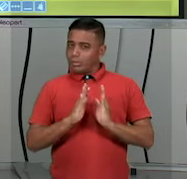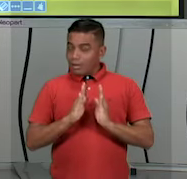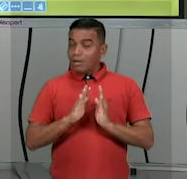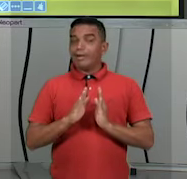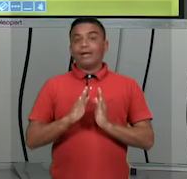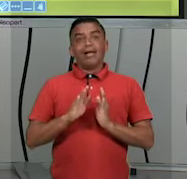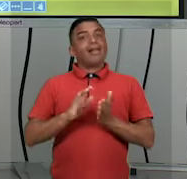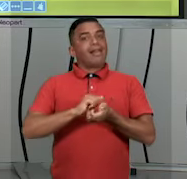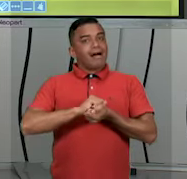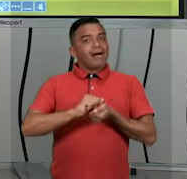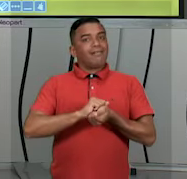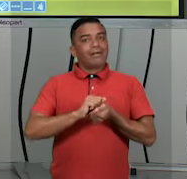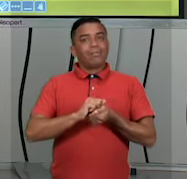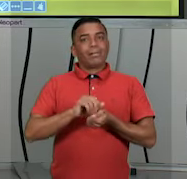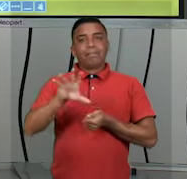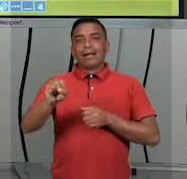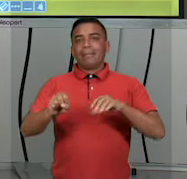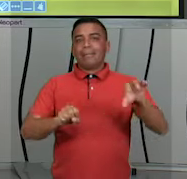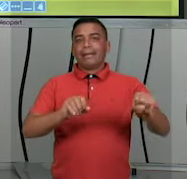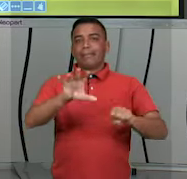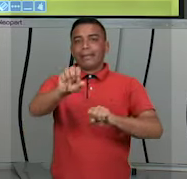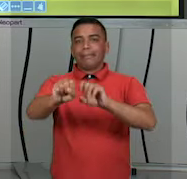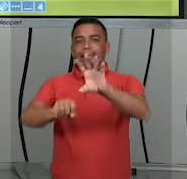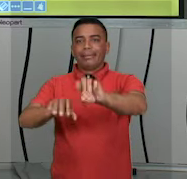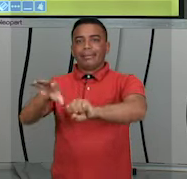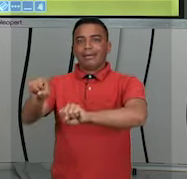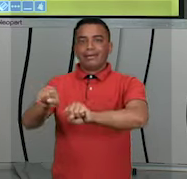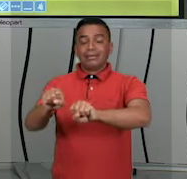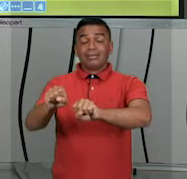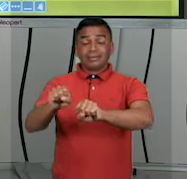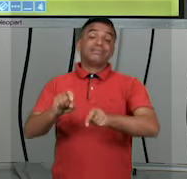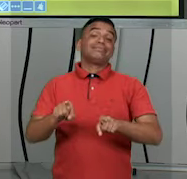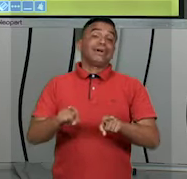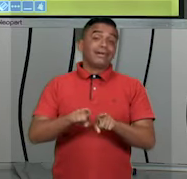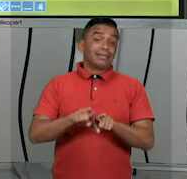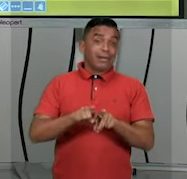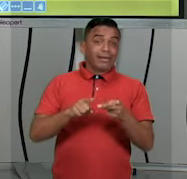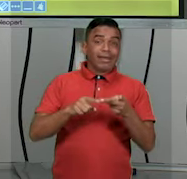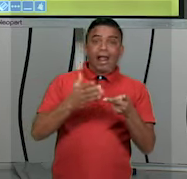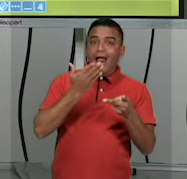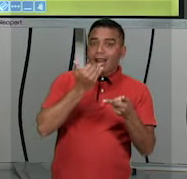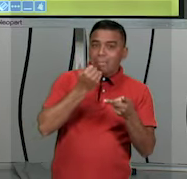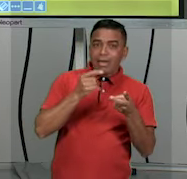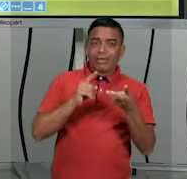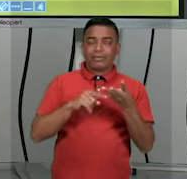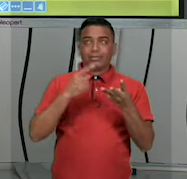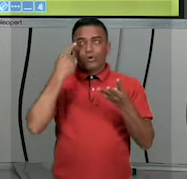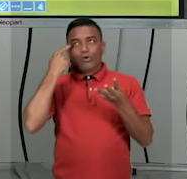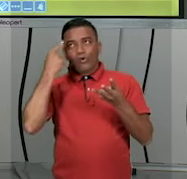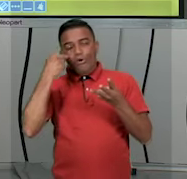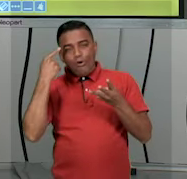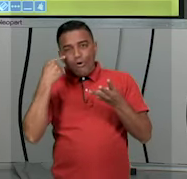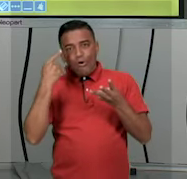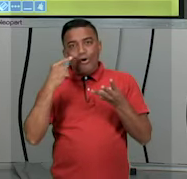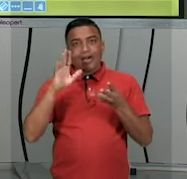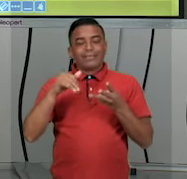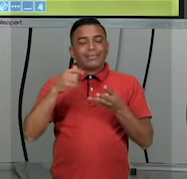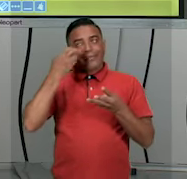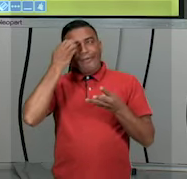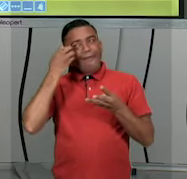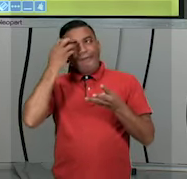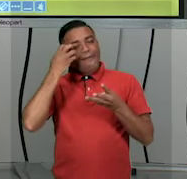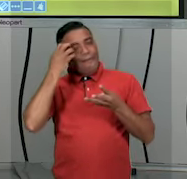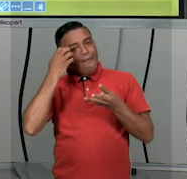mãos tocam em tudo. E a gente leva alimentos à boca, a gente leva a mão aos olhos. Até sem ver, a gente coça os